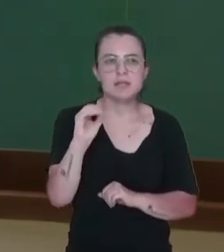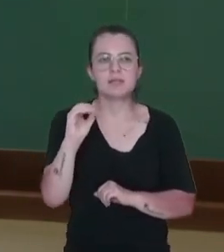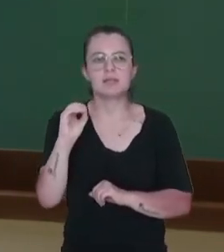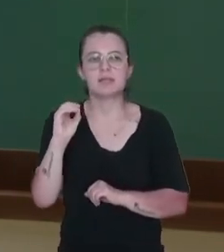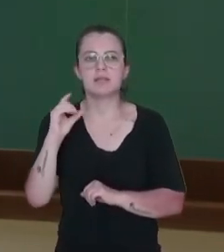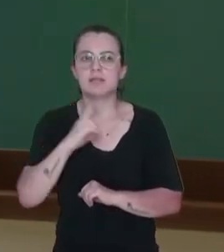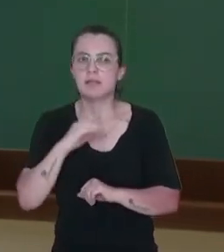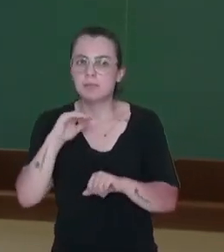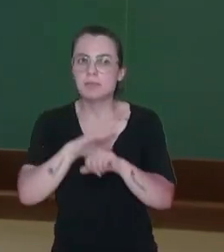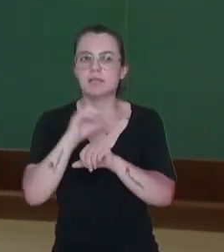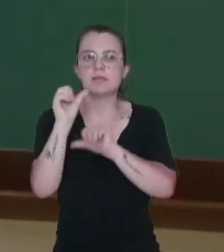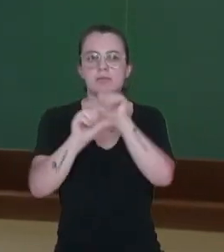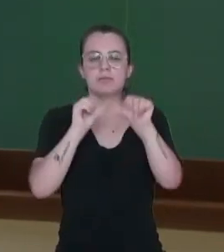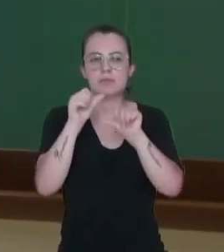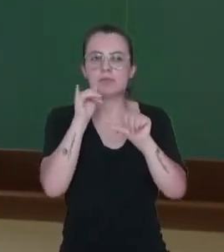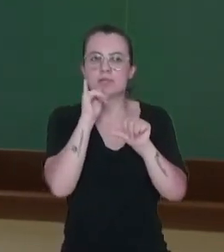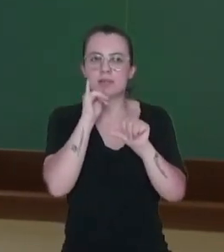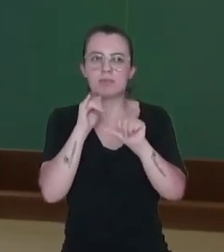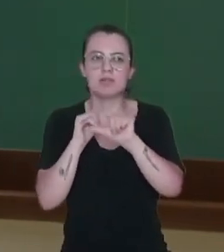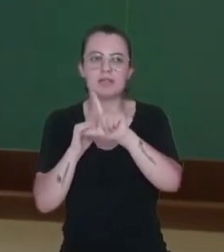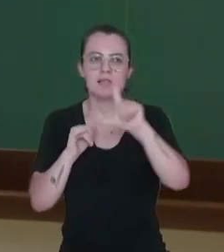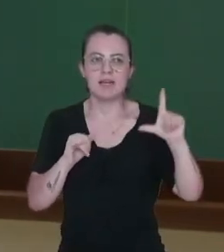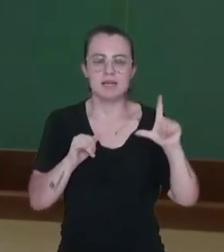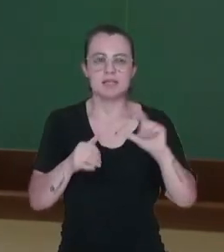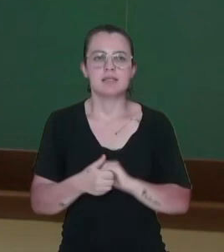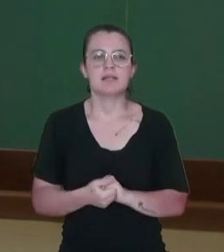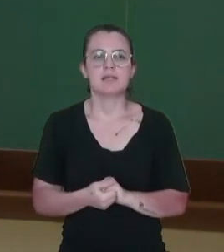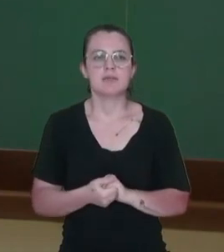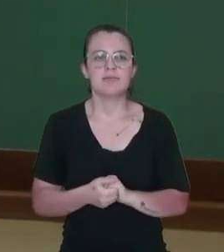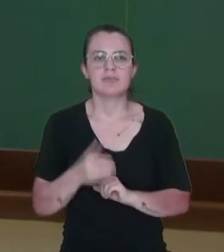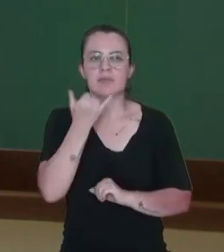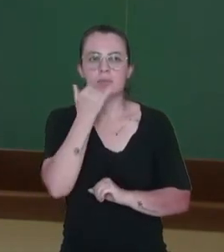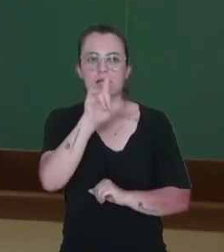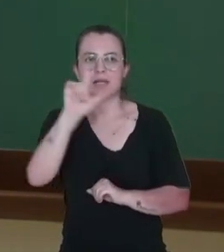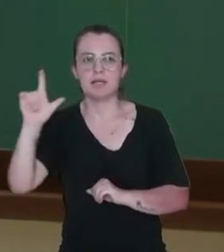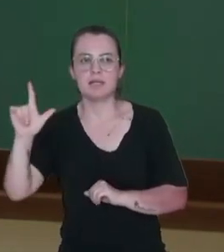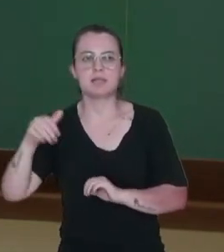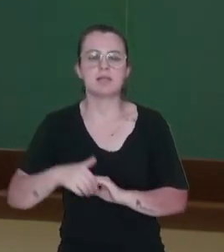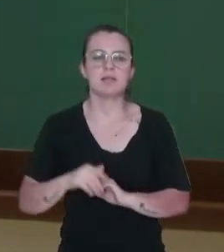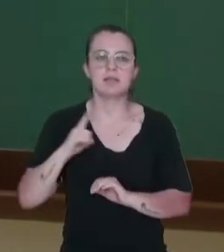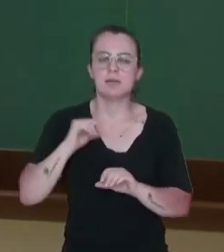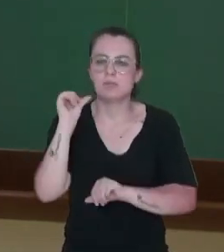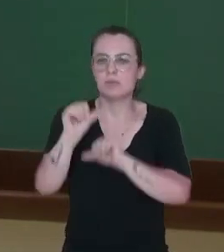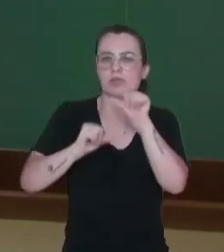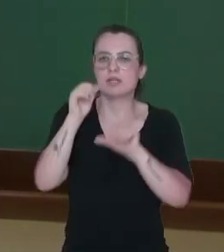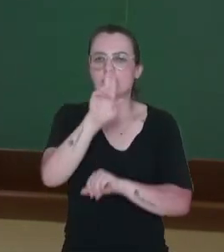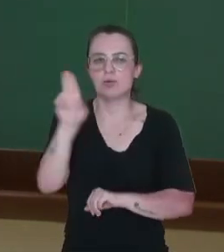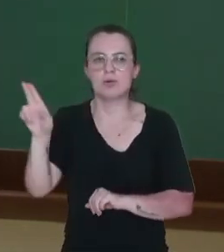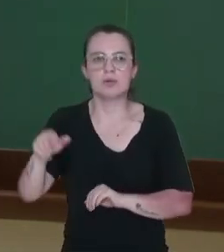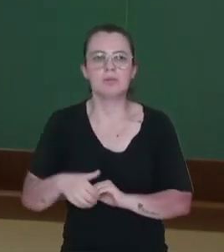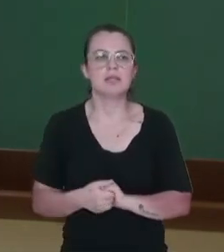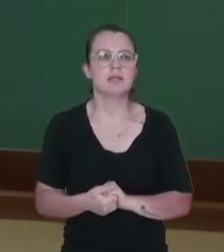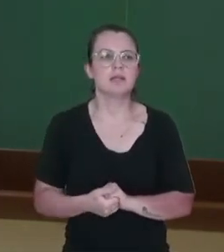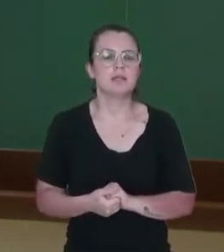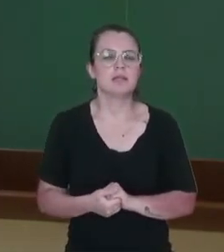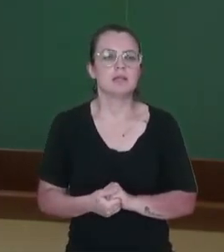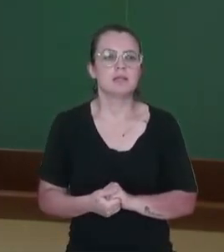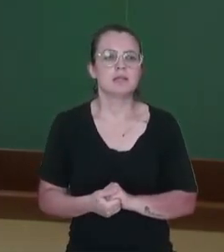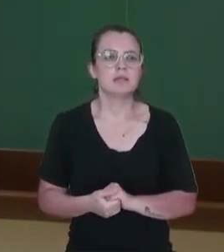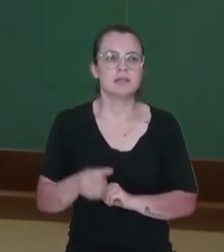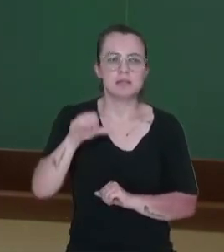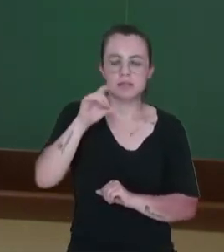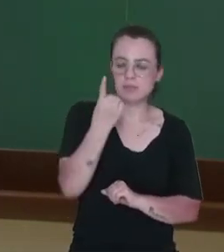algumas regiões, como a região leste, que depois passa com outro nome, com outros estados formando. Em